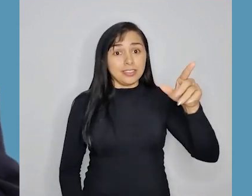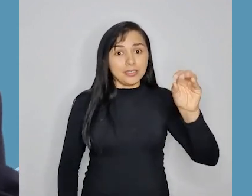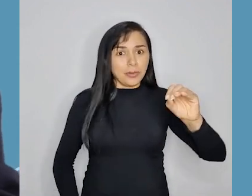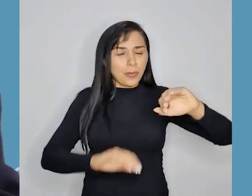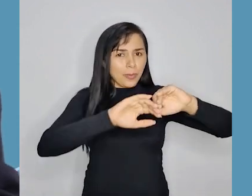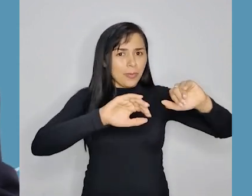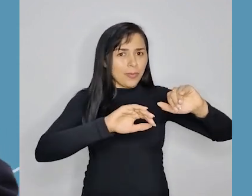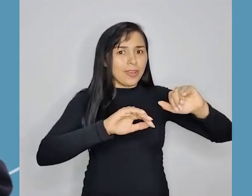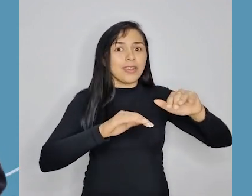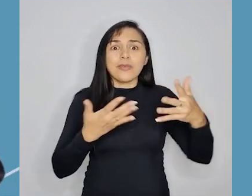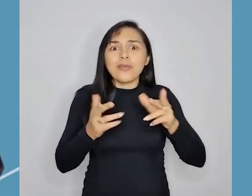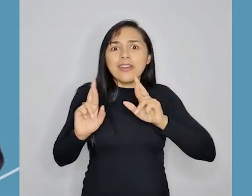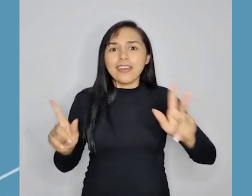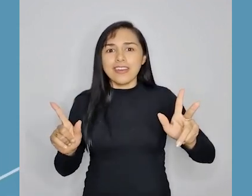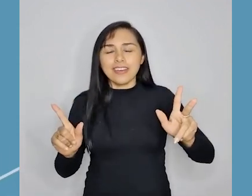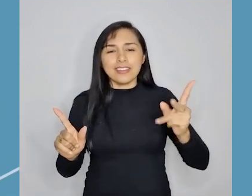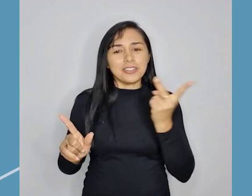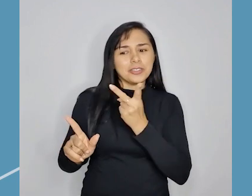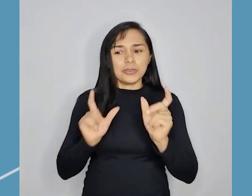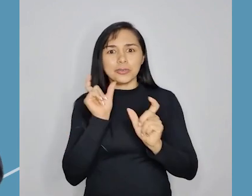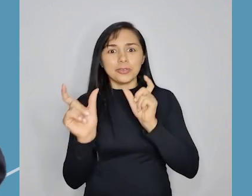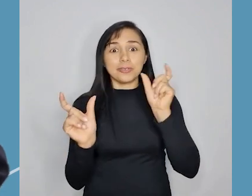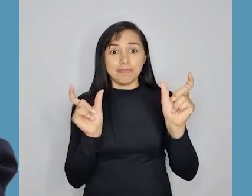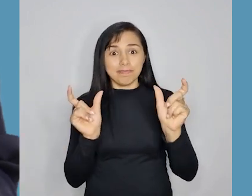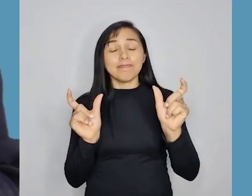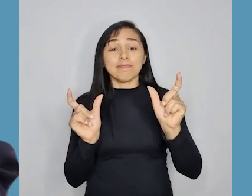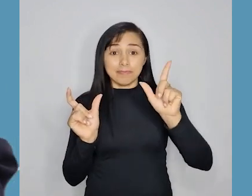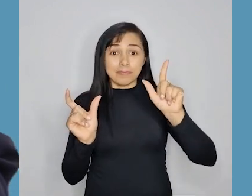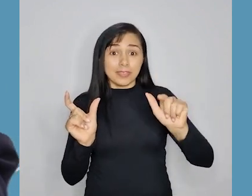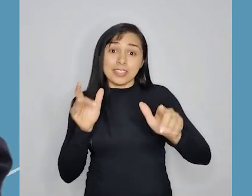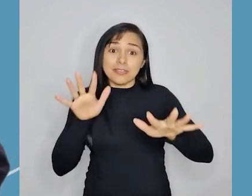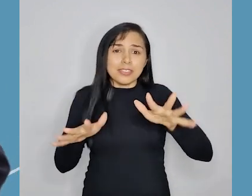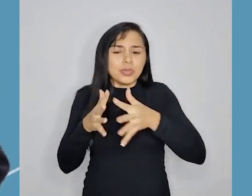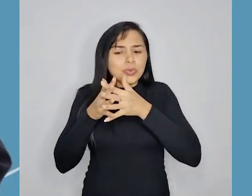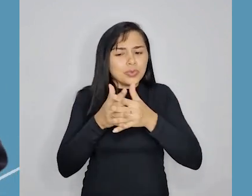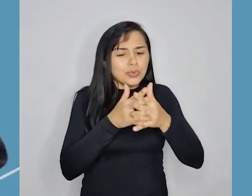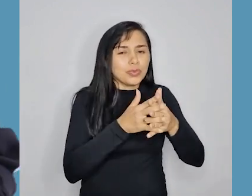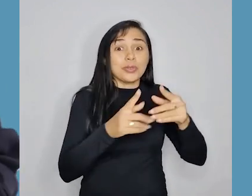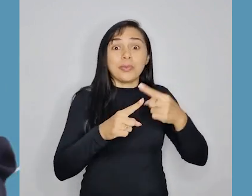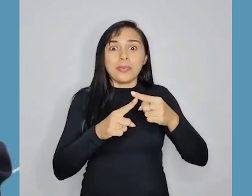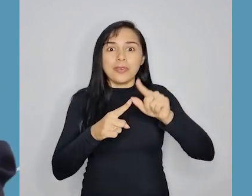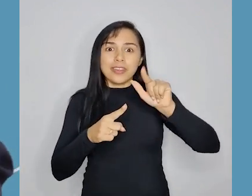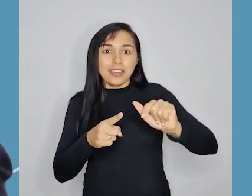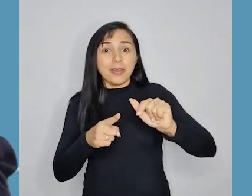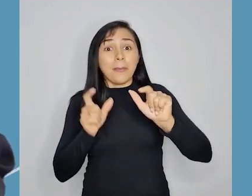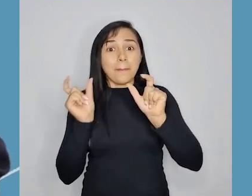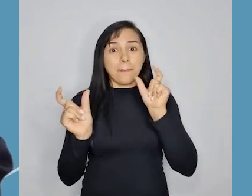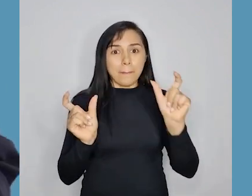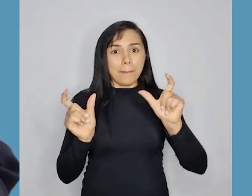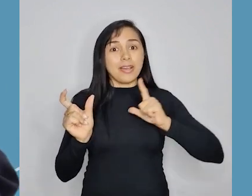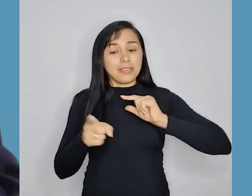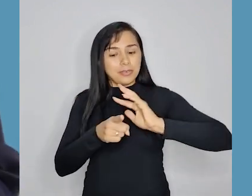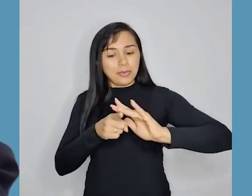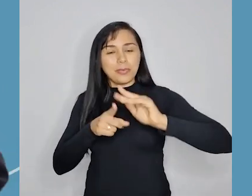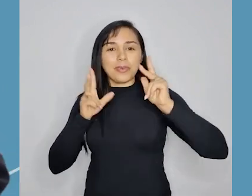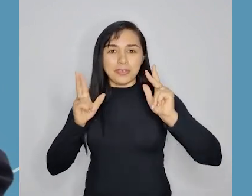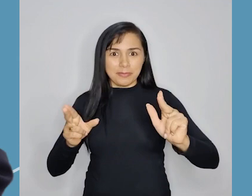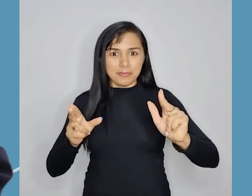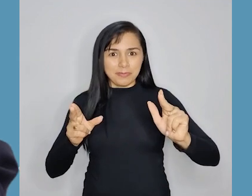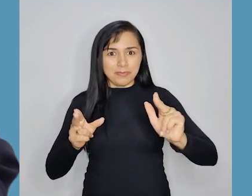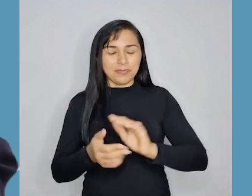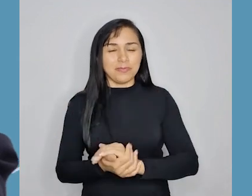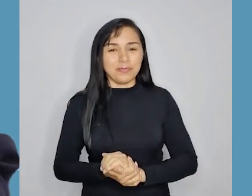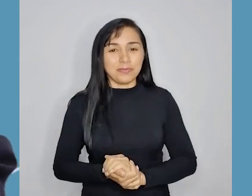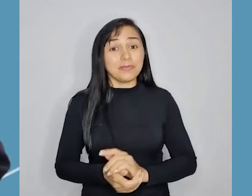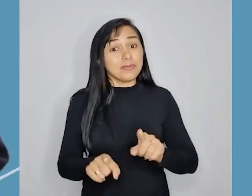palavra senão e a expressão senão são confundidas por serem homófonas, ou seja, terem o mesmo som.